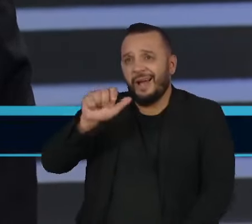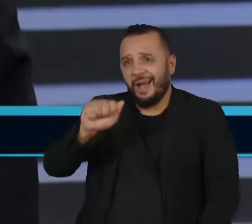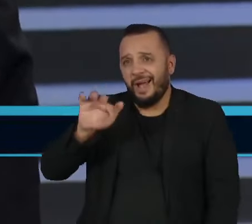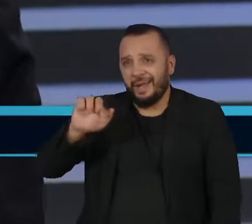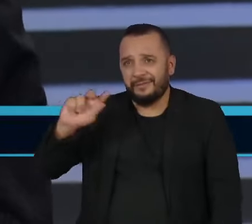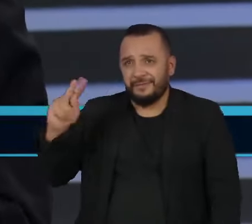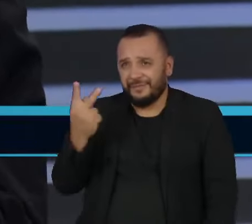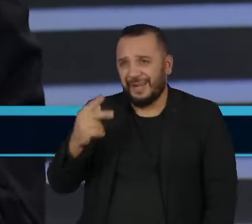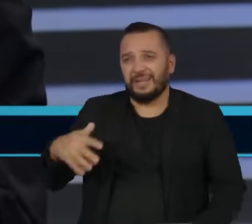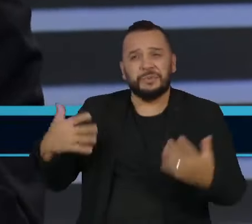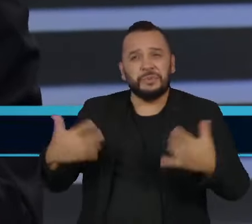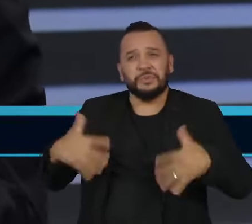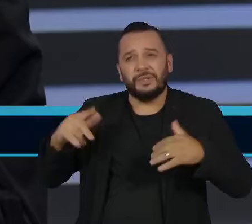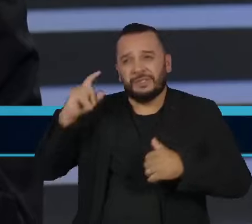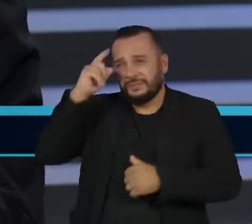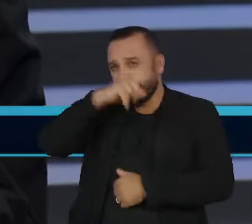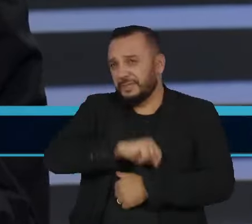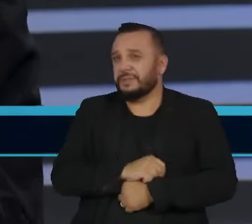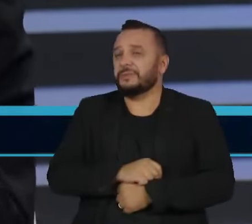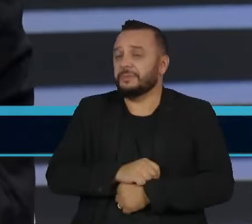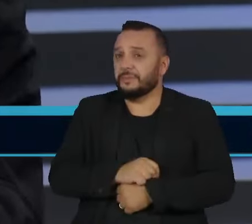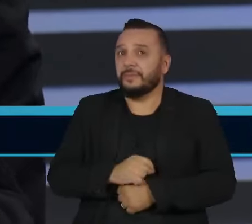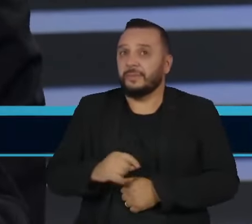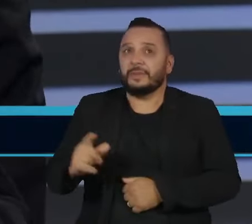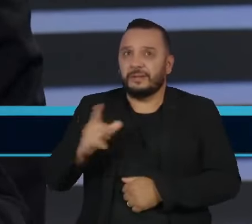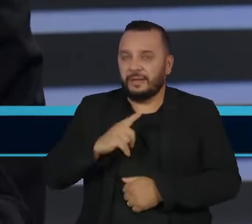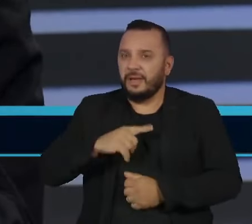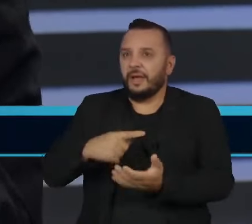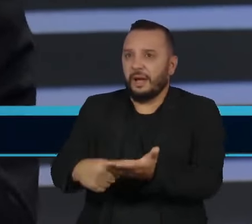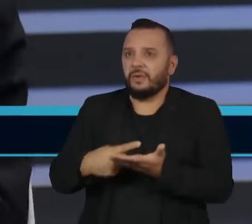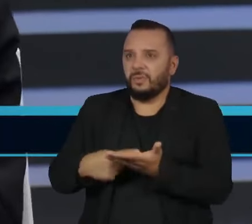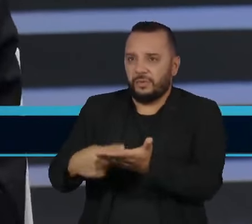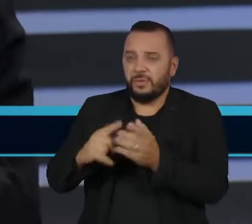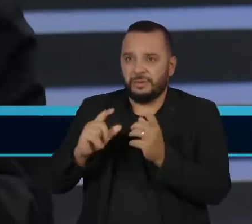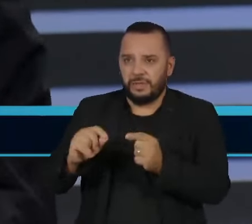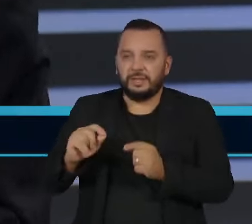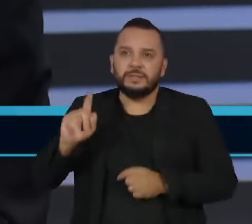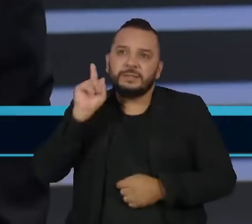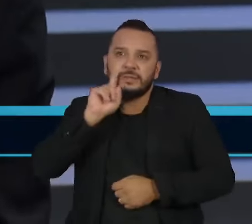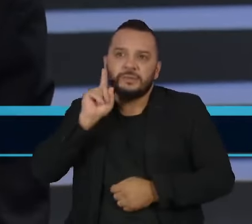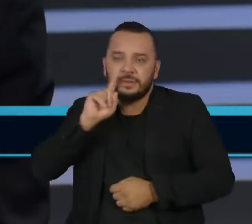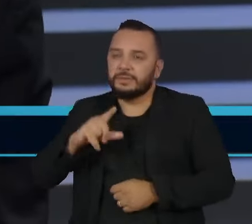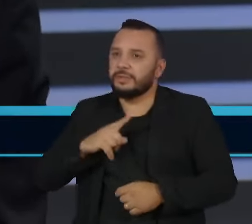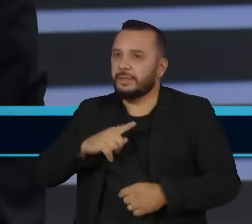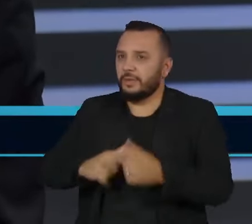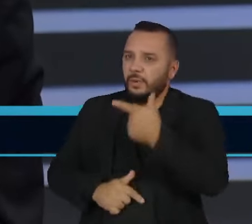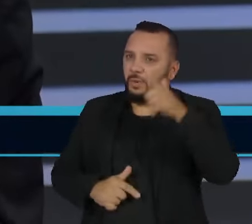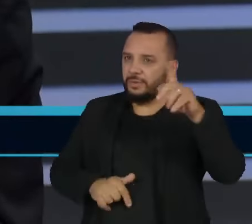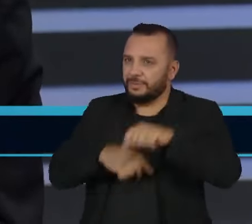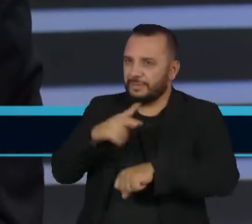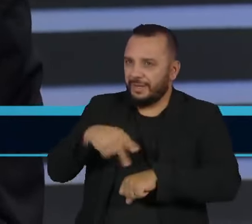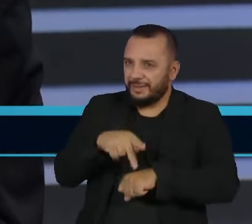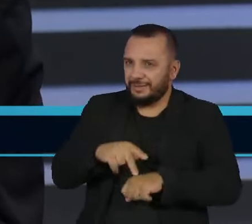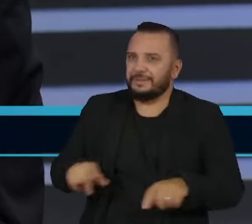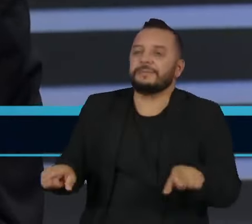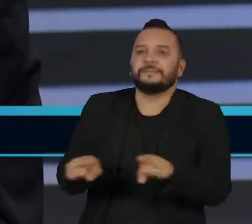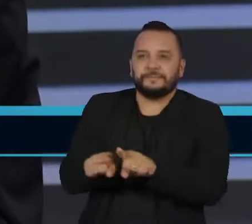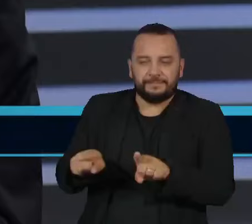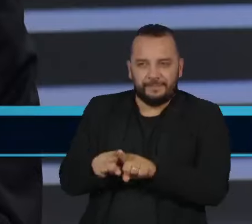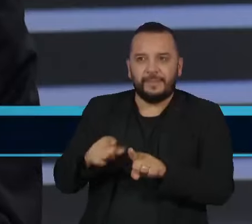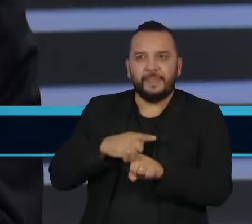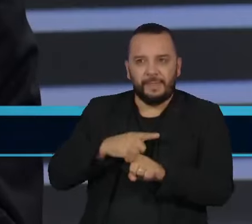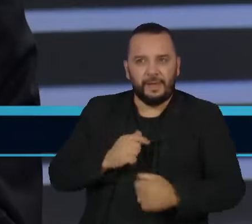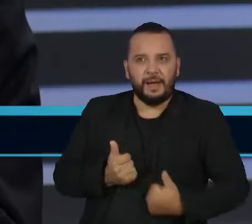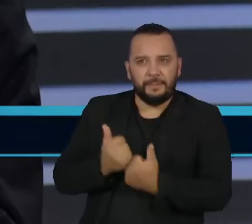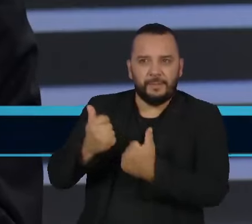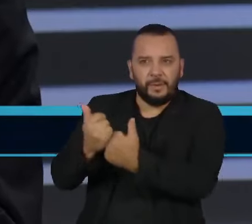horror, e quebrou, inclusive, o apoio dos Estados Unidos e dos outros países que são tradicionalmente aliados